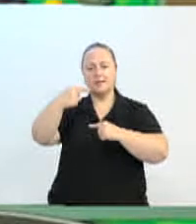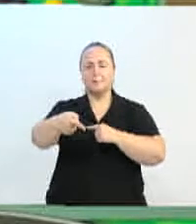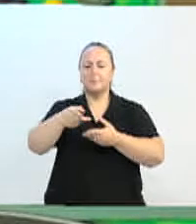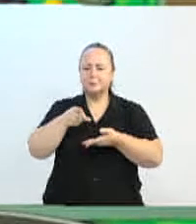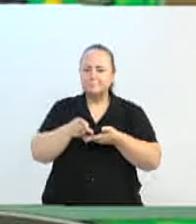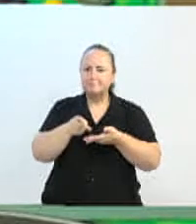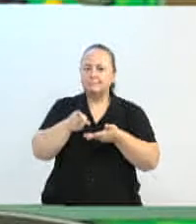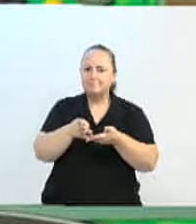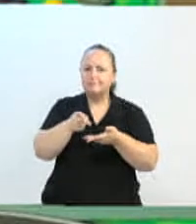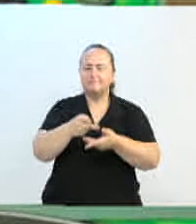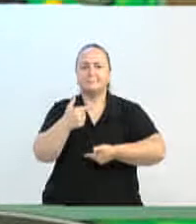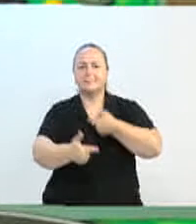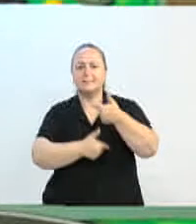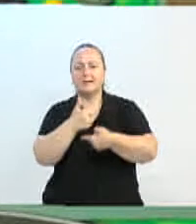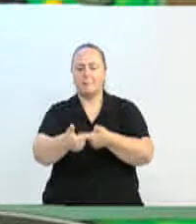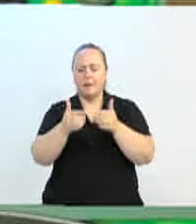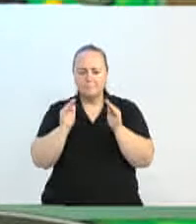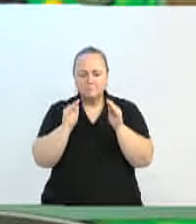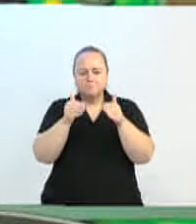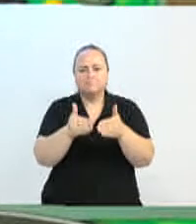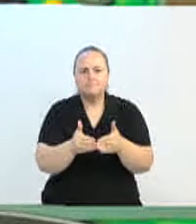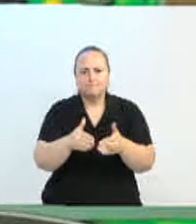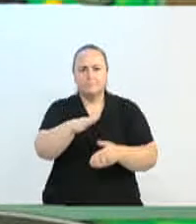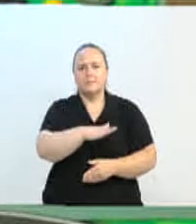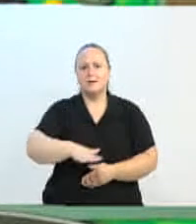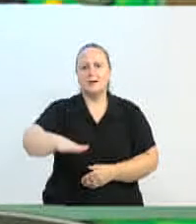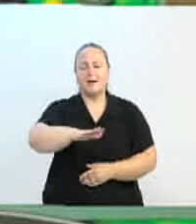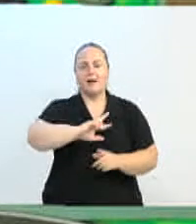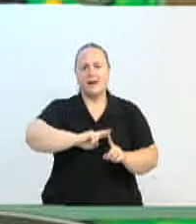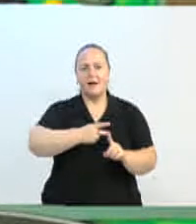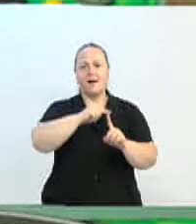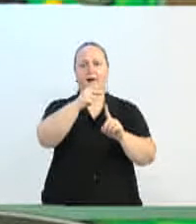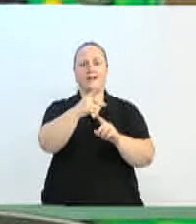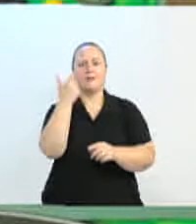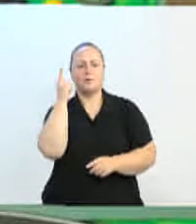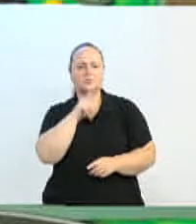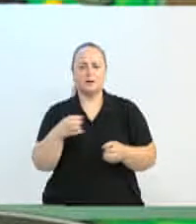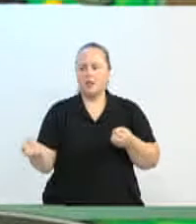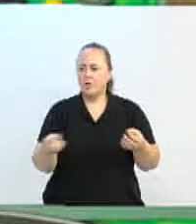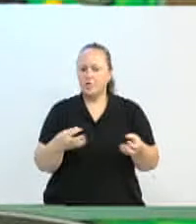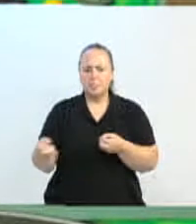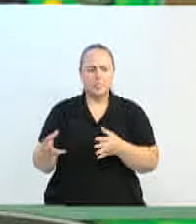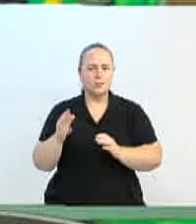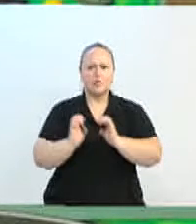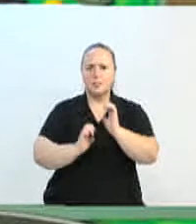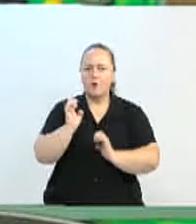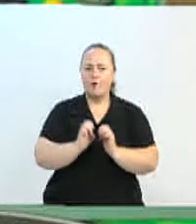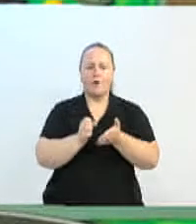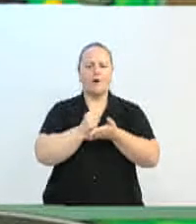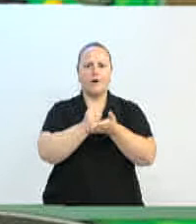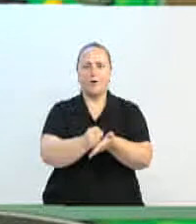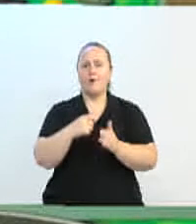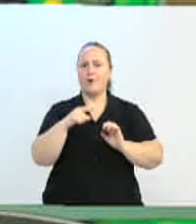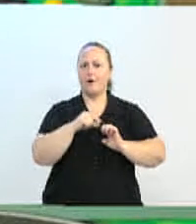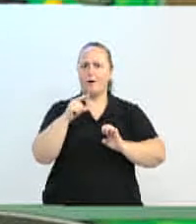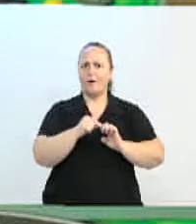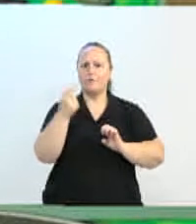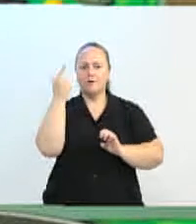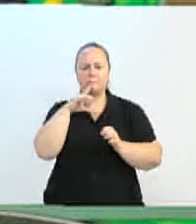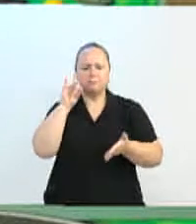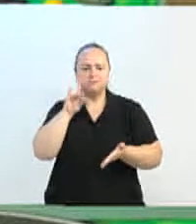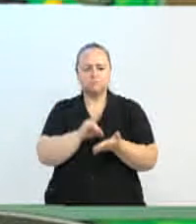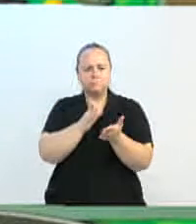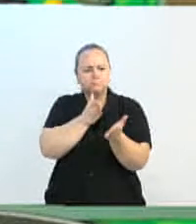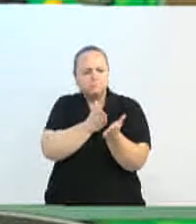trabalhando fortemente nessa questão de gerar novas empresas, auxiliar os empreendedores a traçar